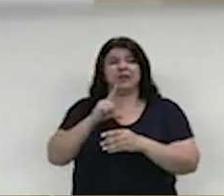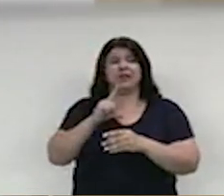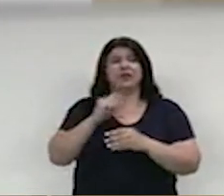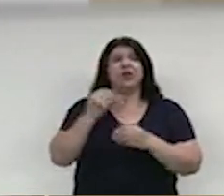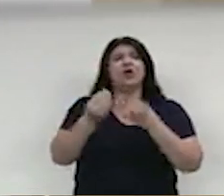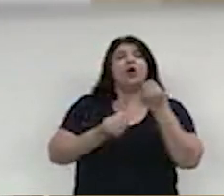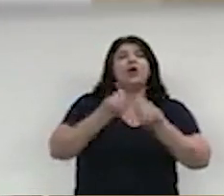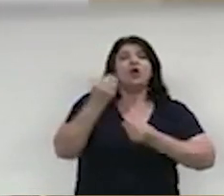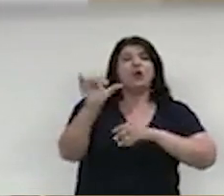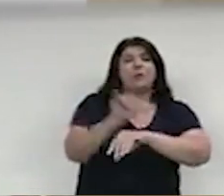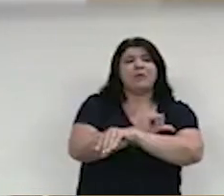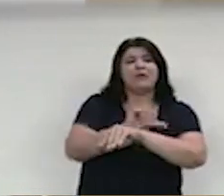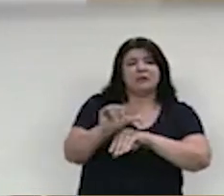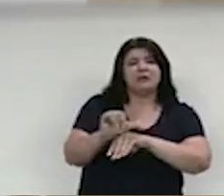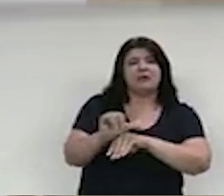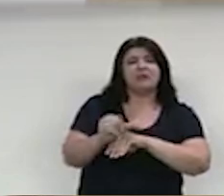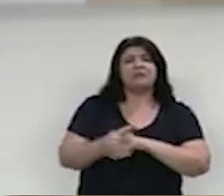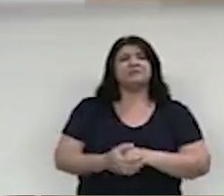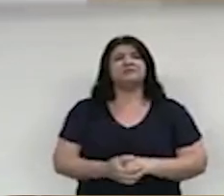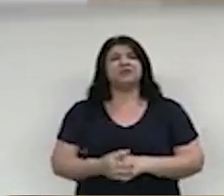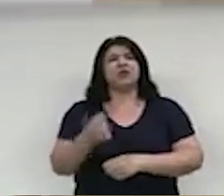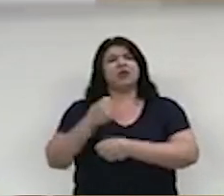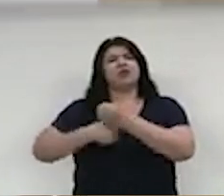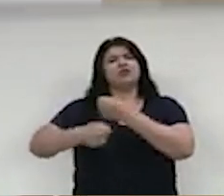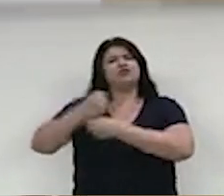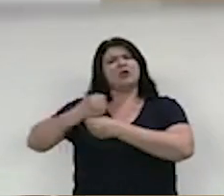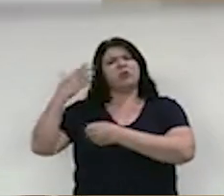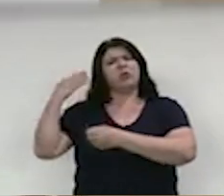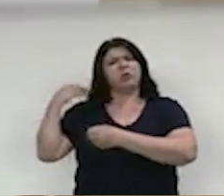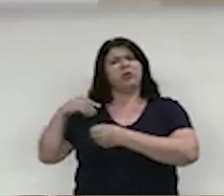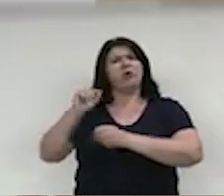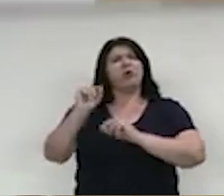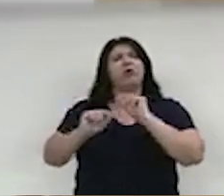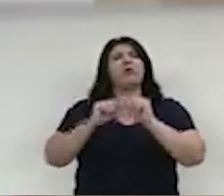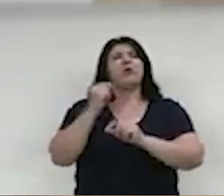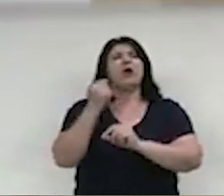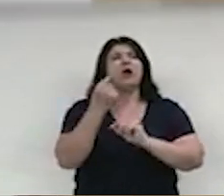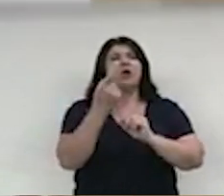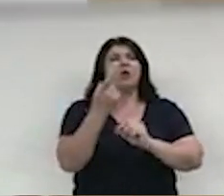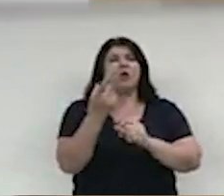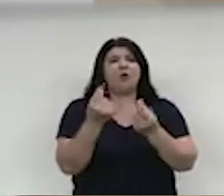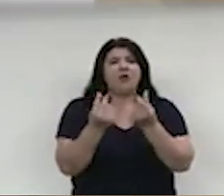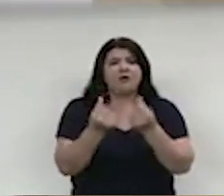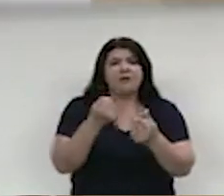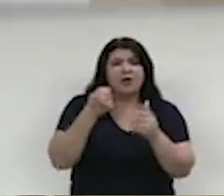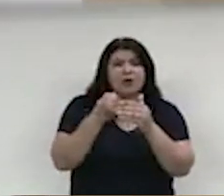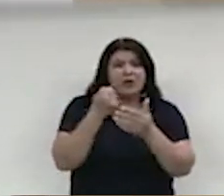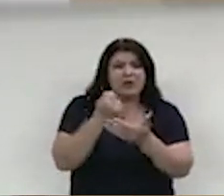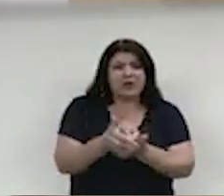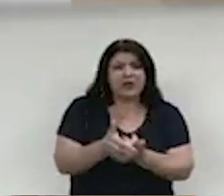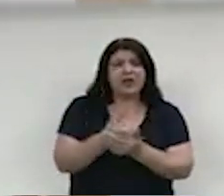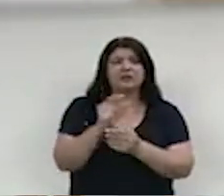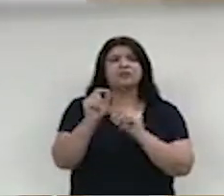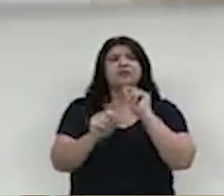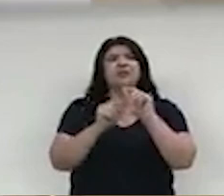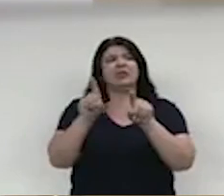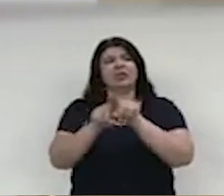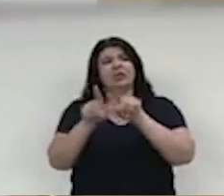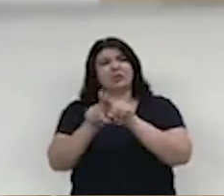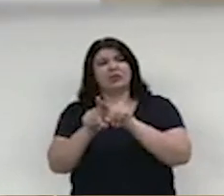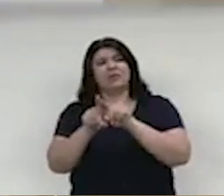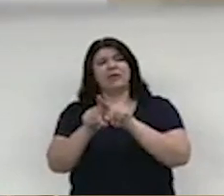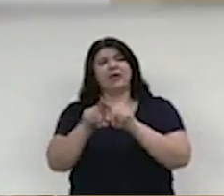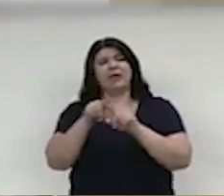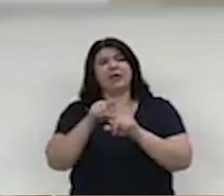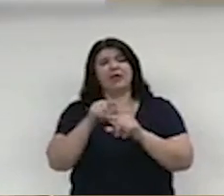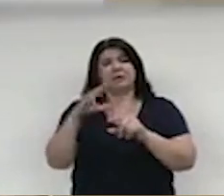utilizada? Três. Nos anos anteriores, quais foram os custos de responsabilidade do município e quais foram os custos dos